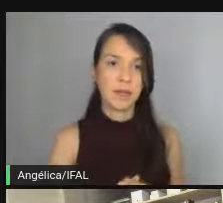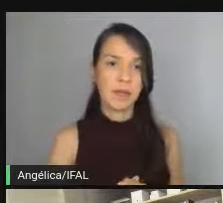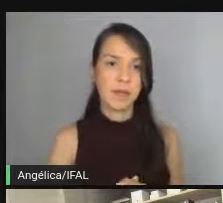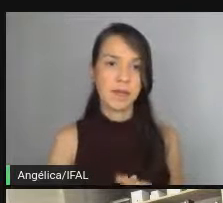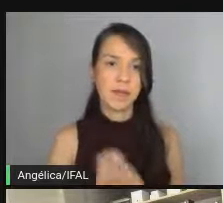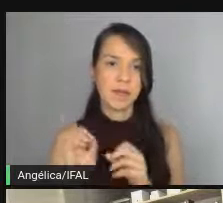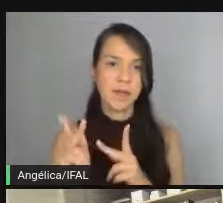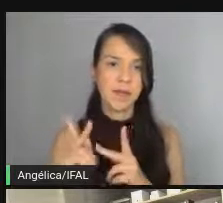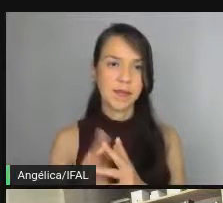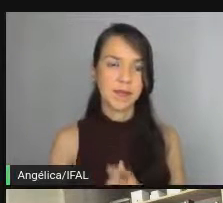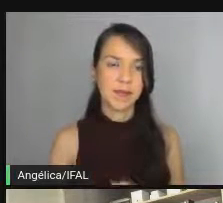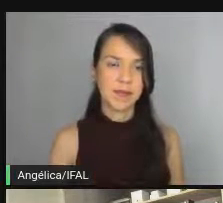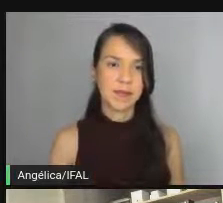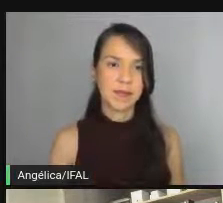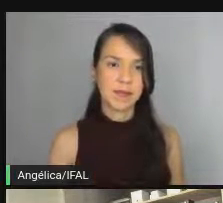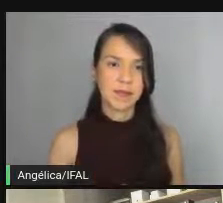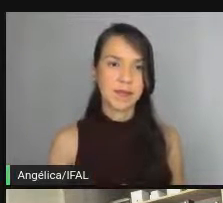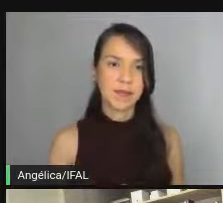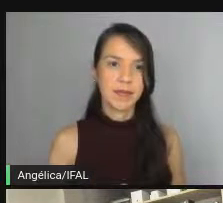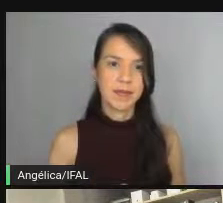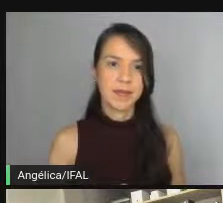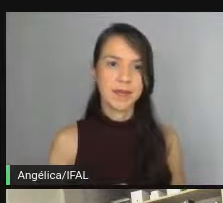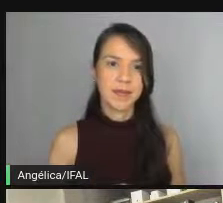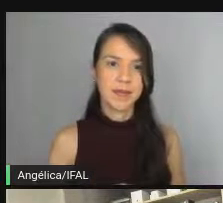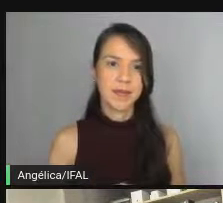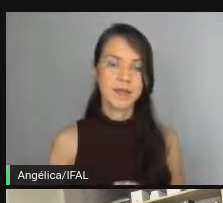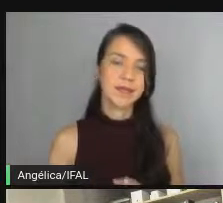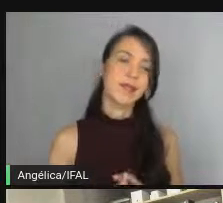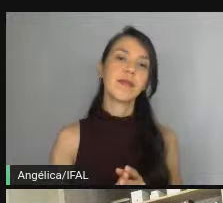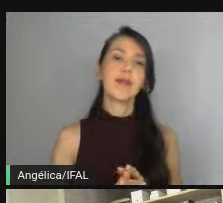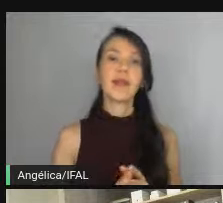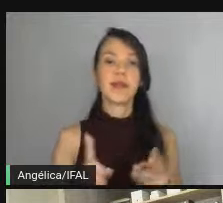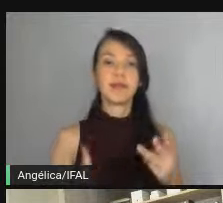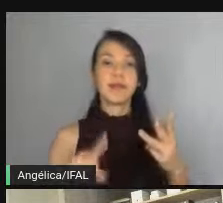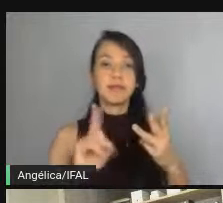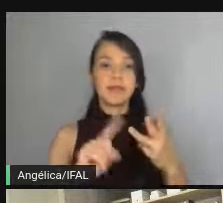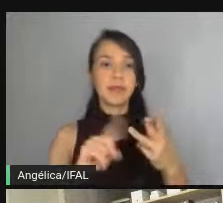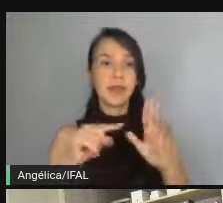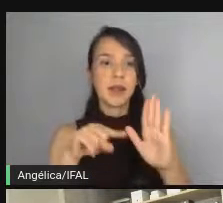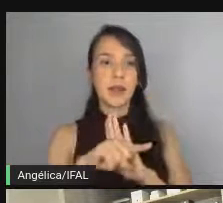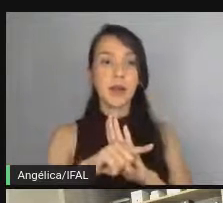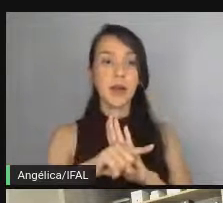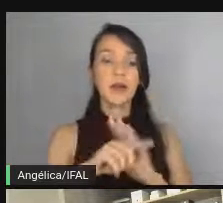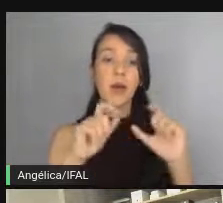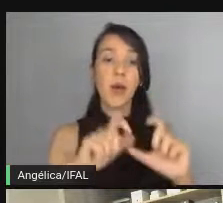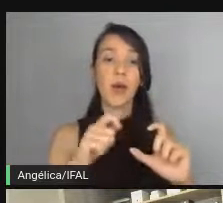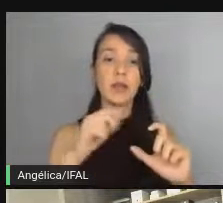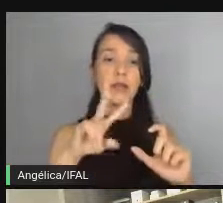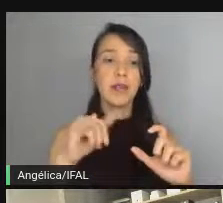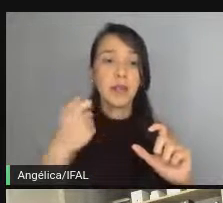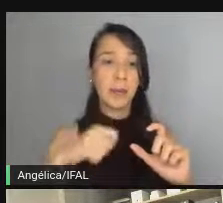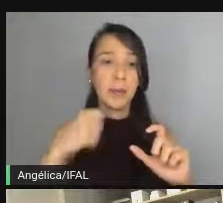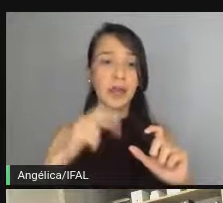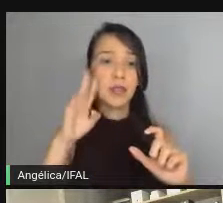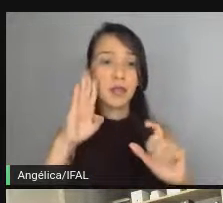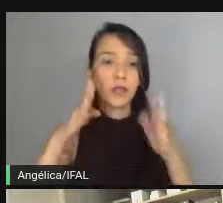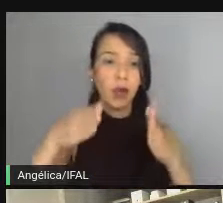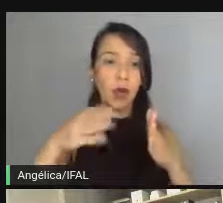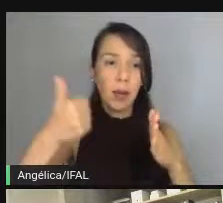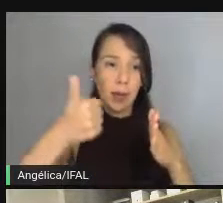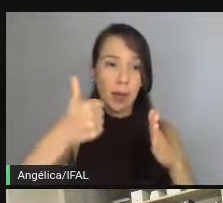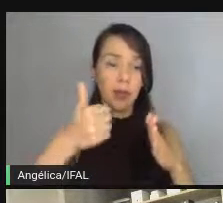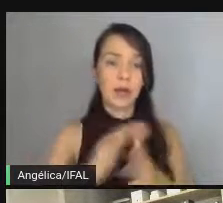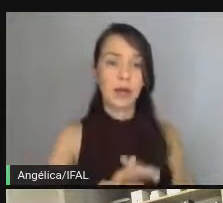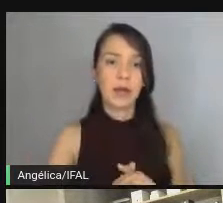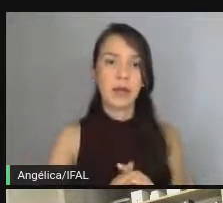Valeu. É, nós. Beleza. A terceira pergunta é onde será preciso focar primeiro nessa parte